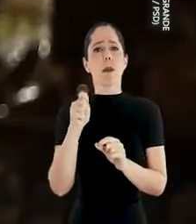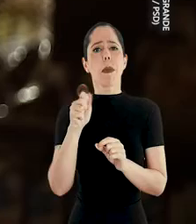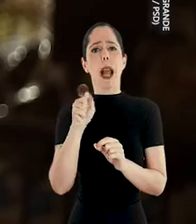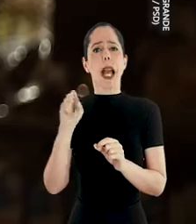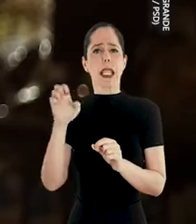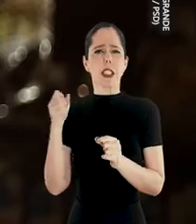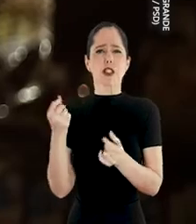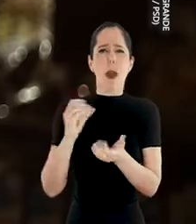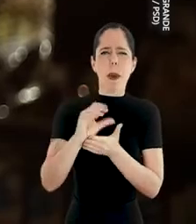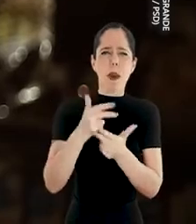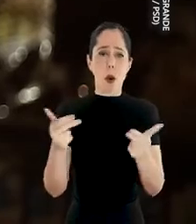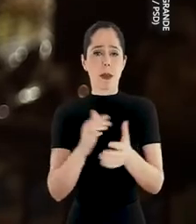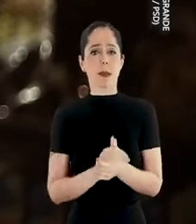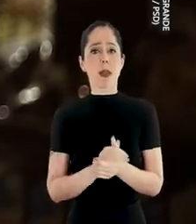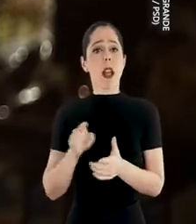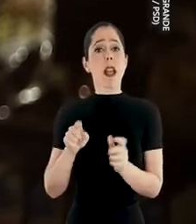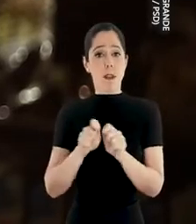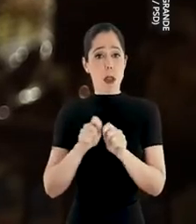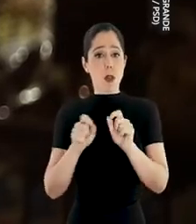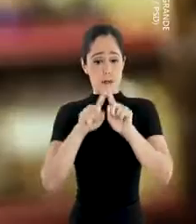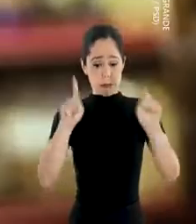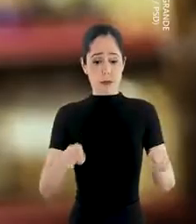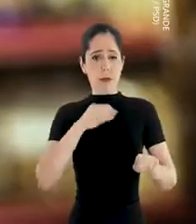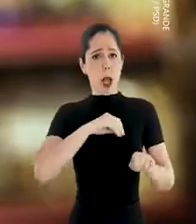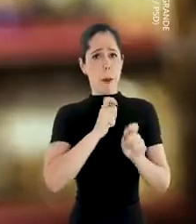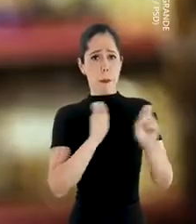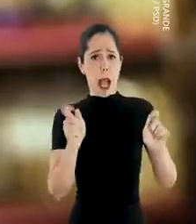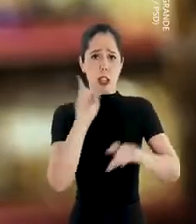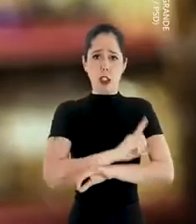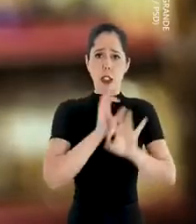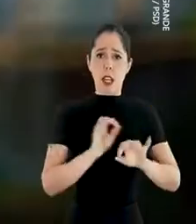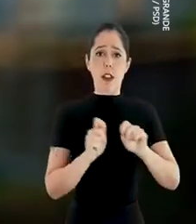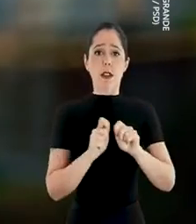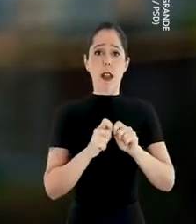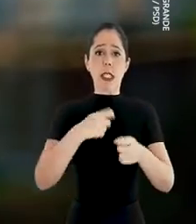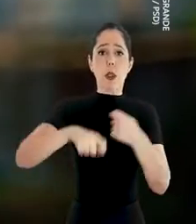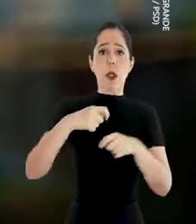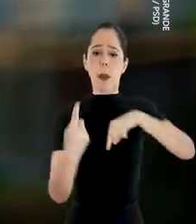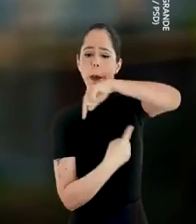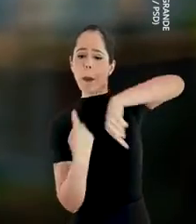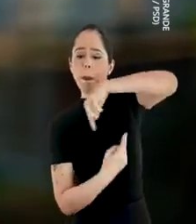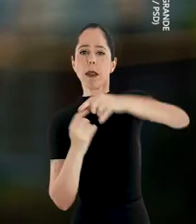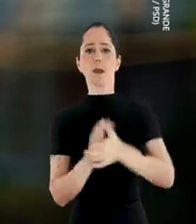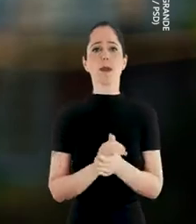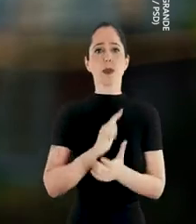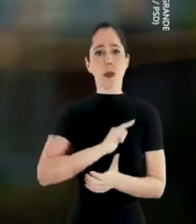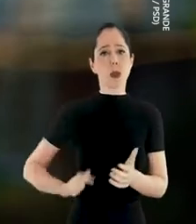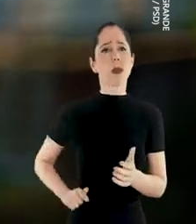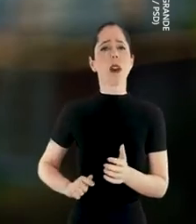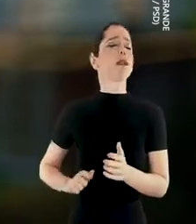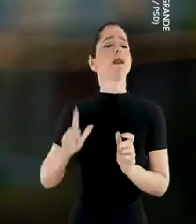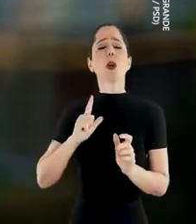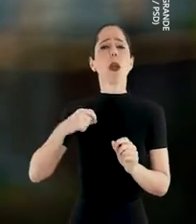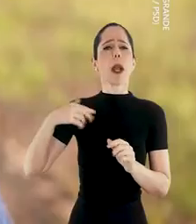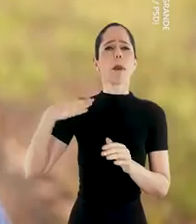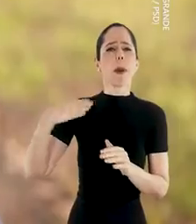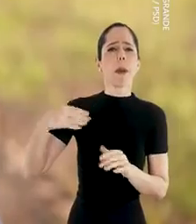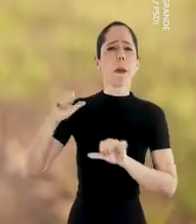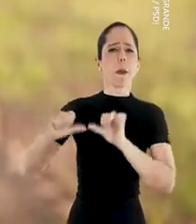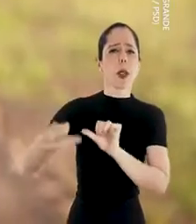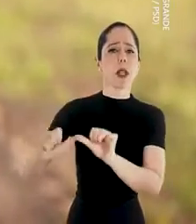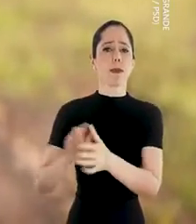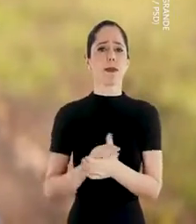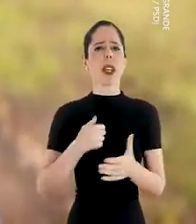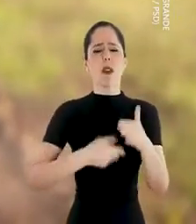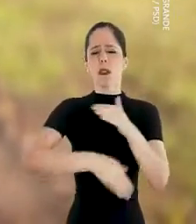Colocou o funcionalismo público em dia e fez com que a economia girasse. O governo vem numa sequência de mudanças. Eu